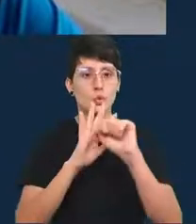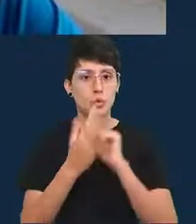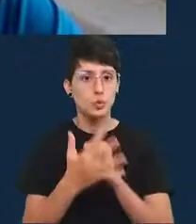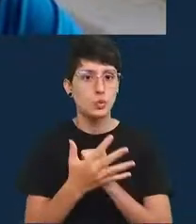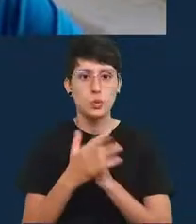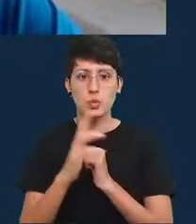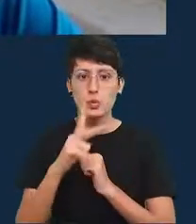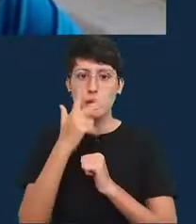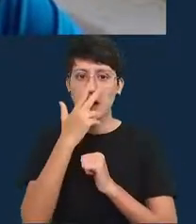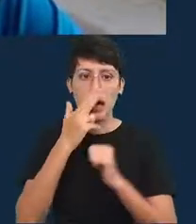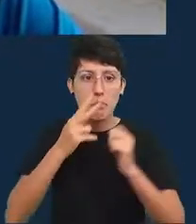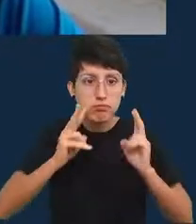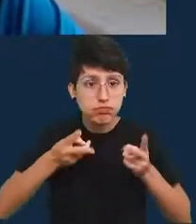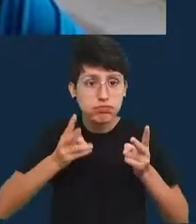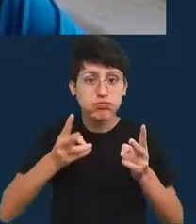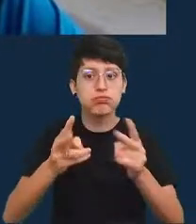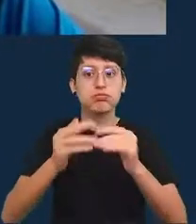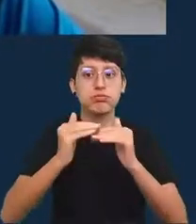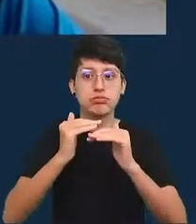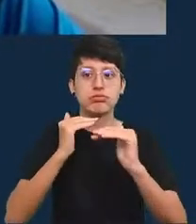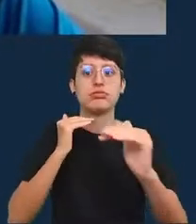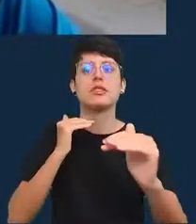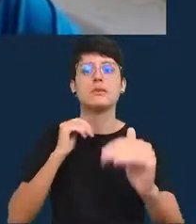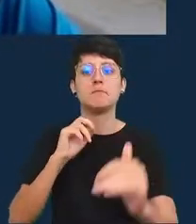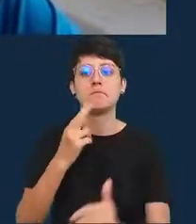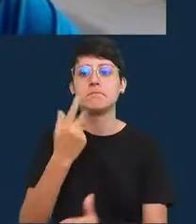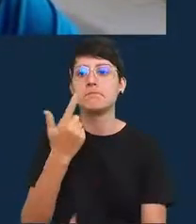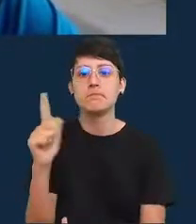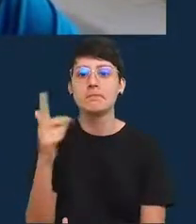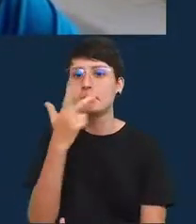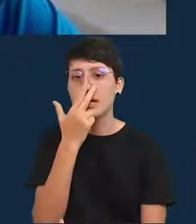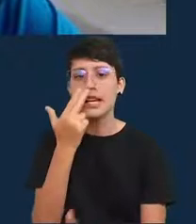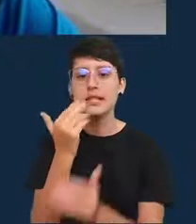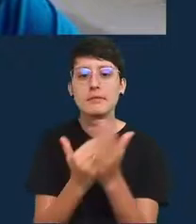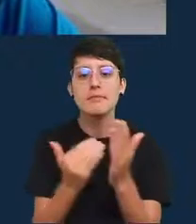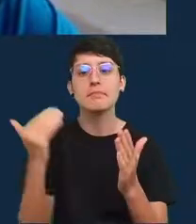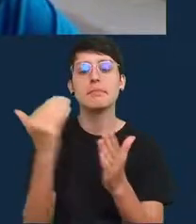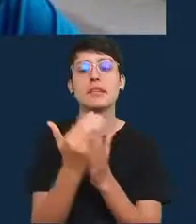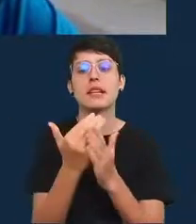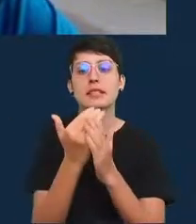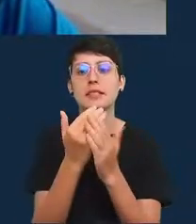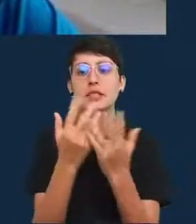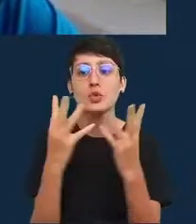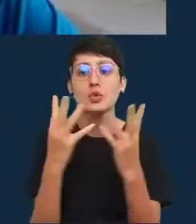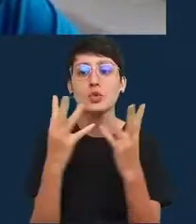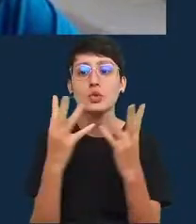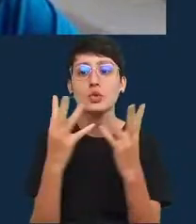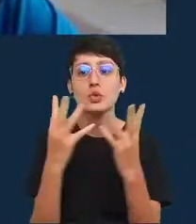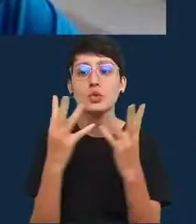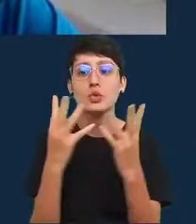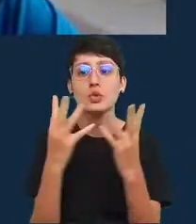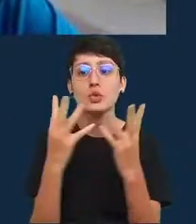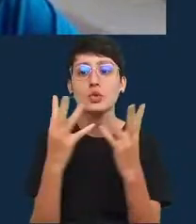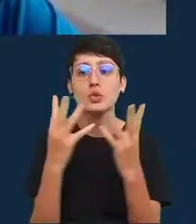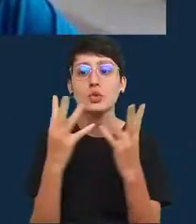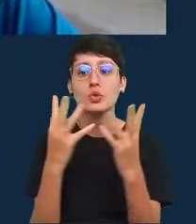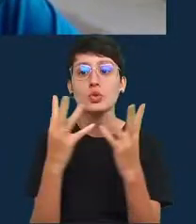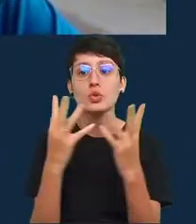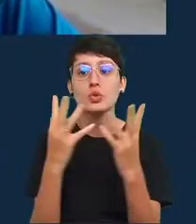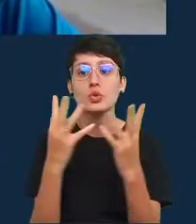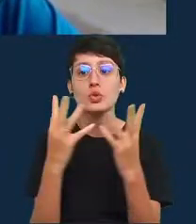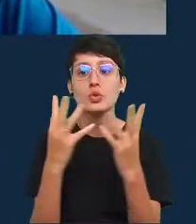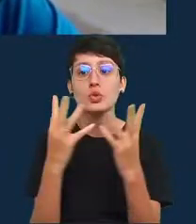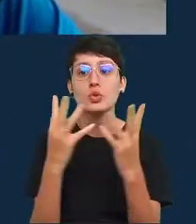linear e não se estende até o infinito então essa flexibilidade em